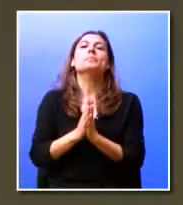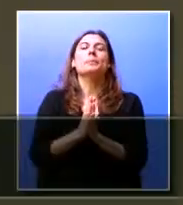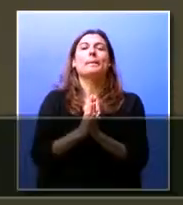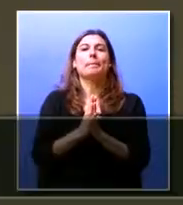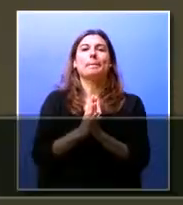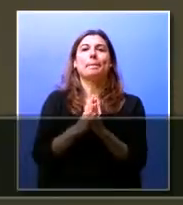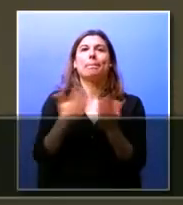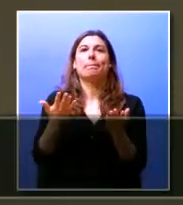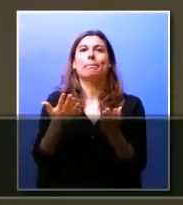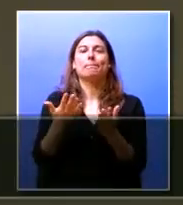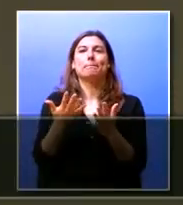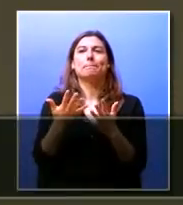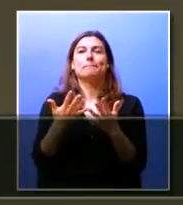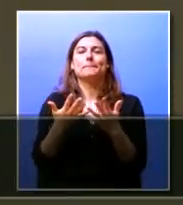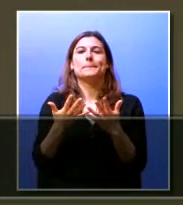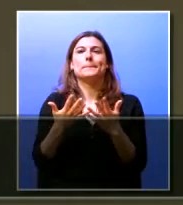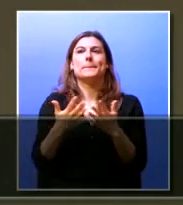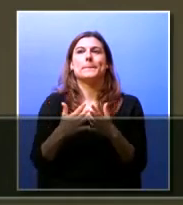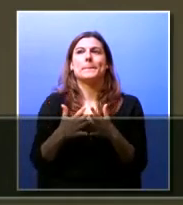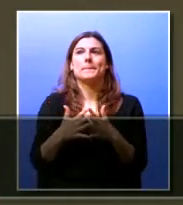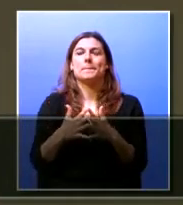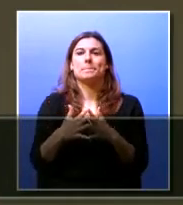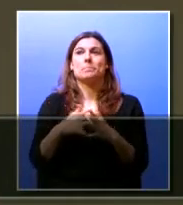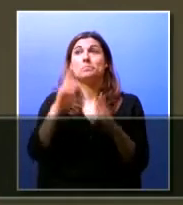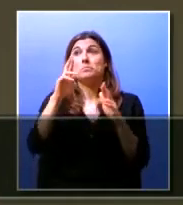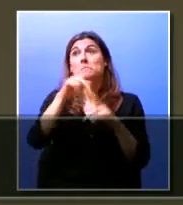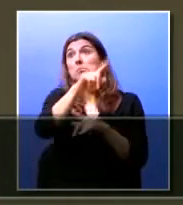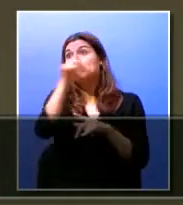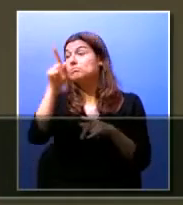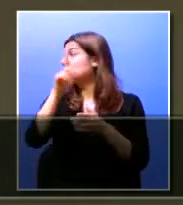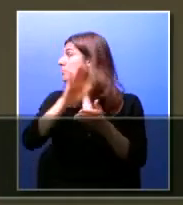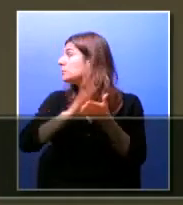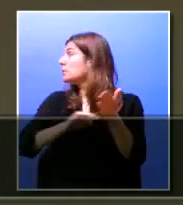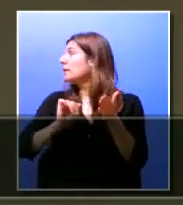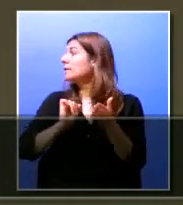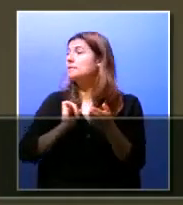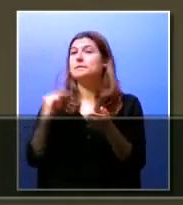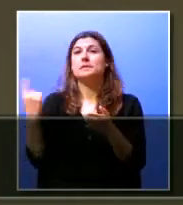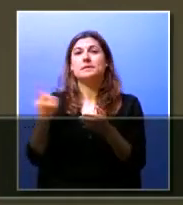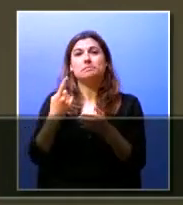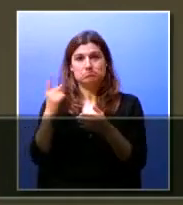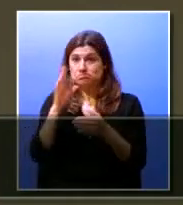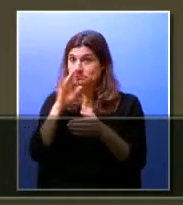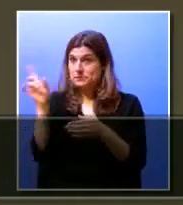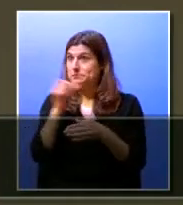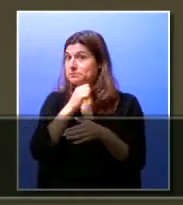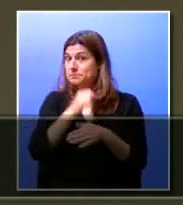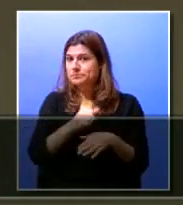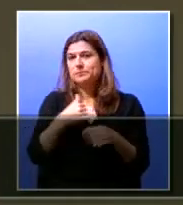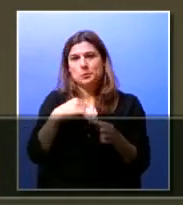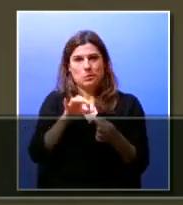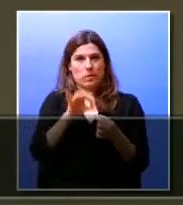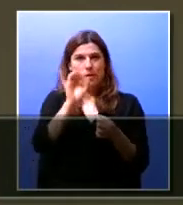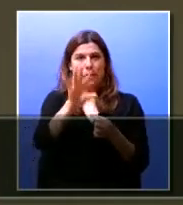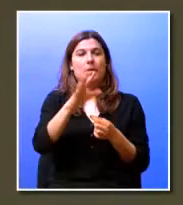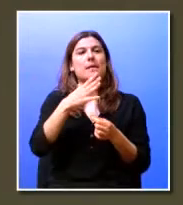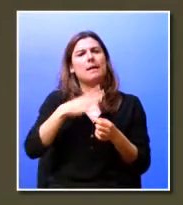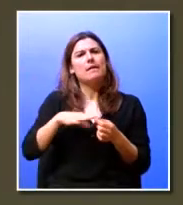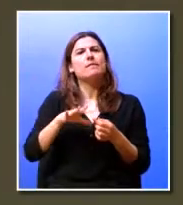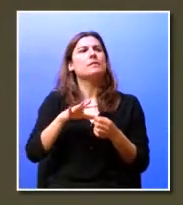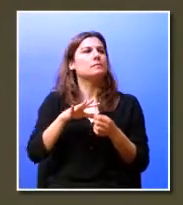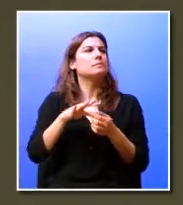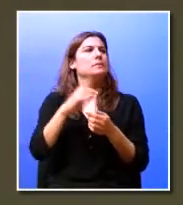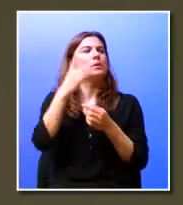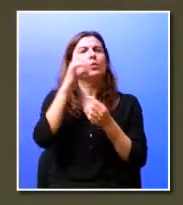não vou deixar e espero que os colegas me permitam esta nota não vou deixar de dar uma